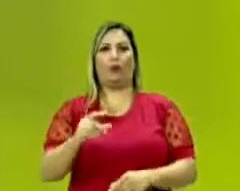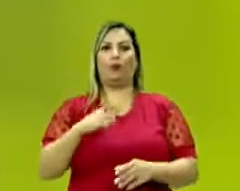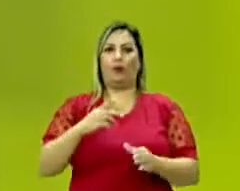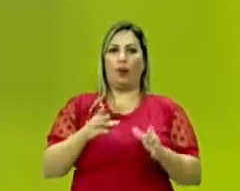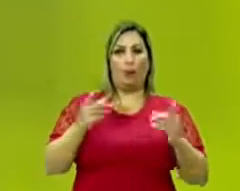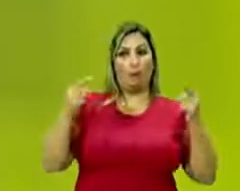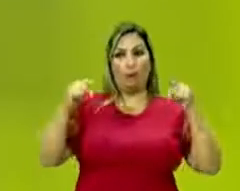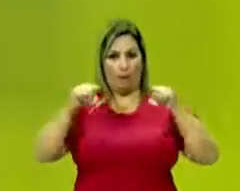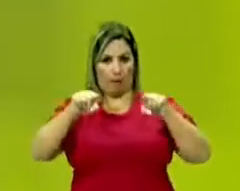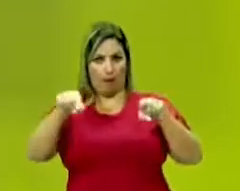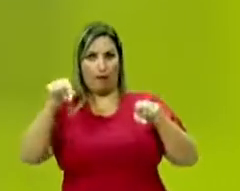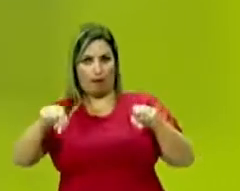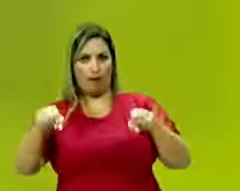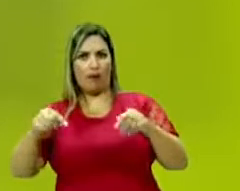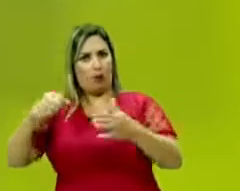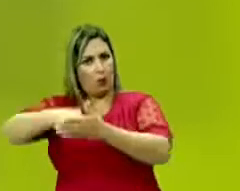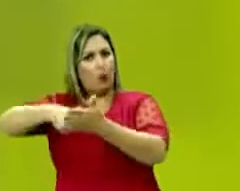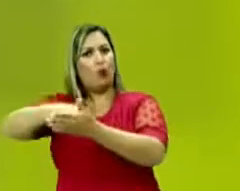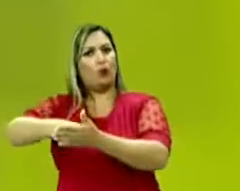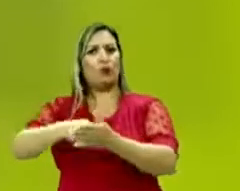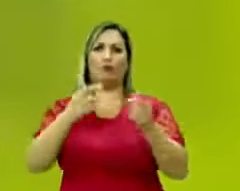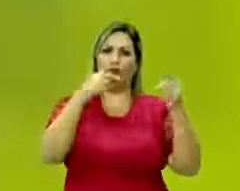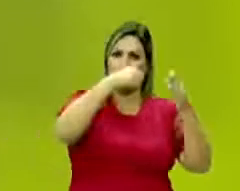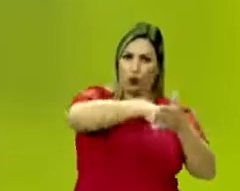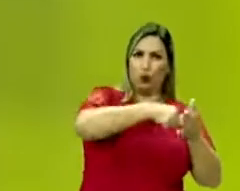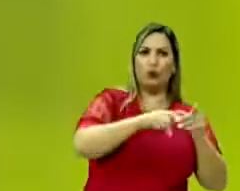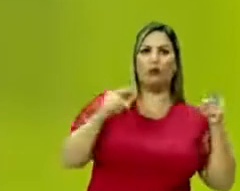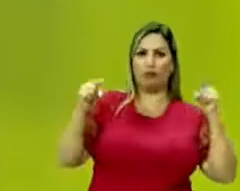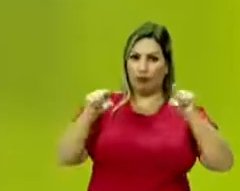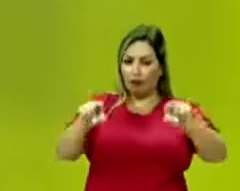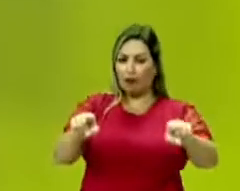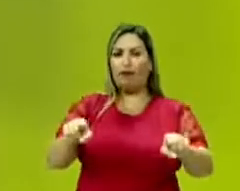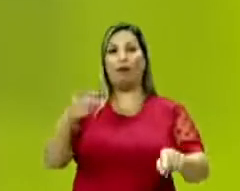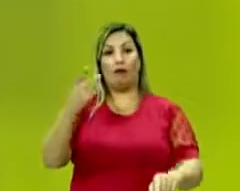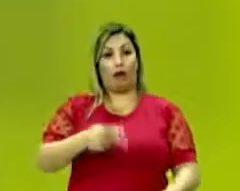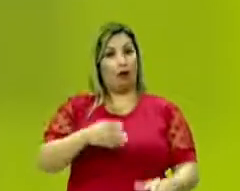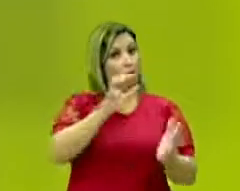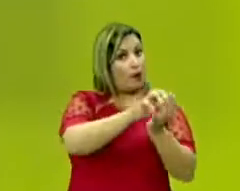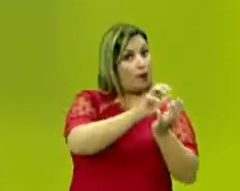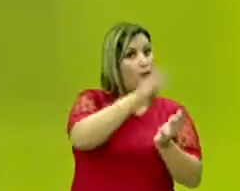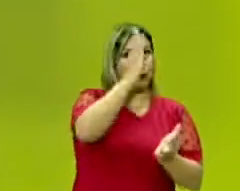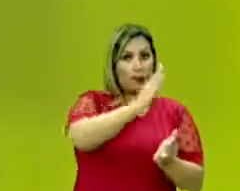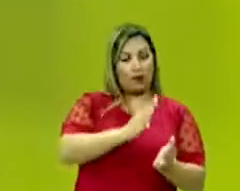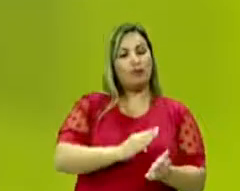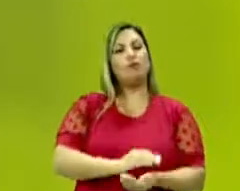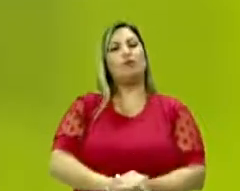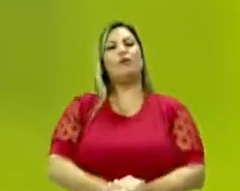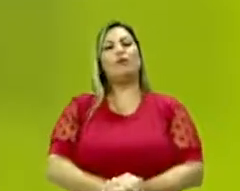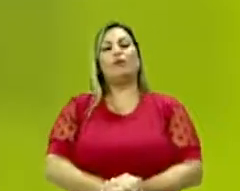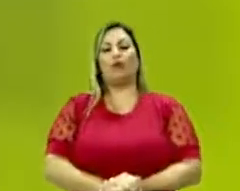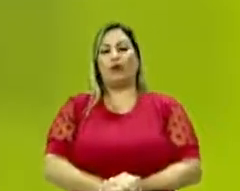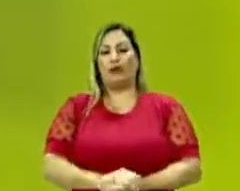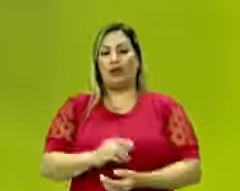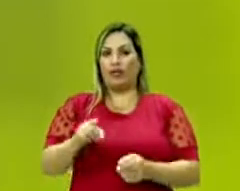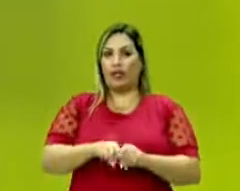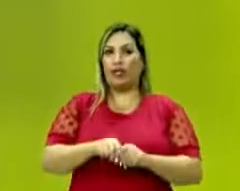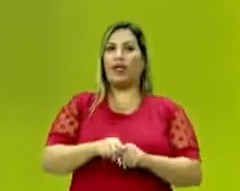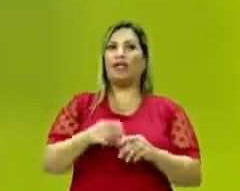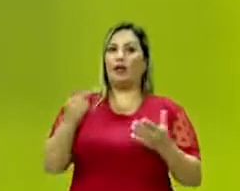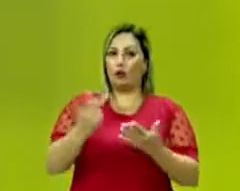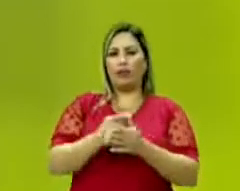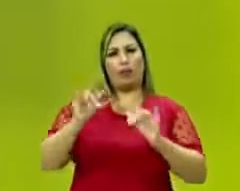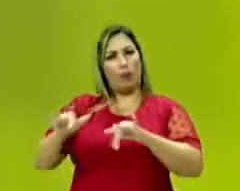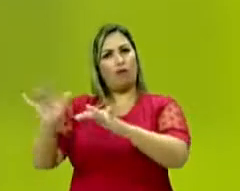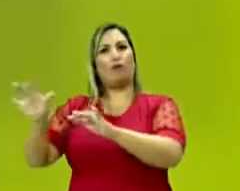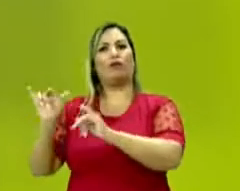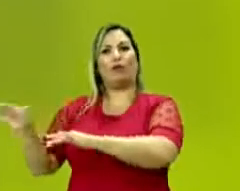luta pela emancipação de Pernambuco no Brasil, e que de alguma forma acabou sendo semeado e semeando também outros